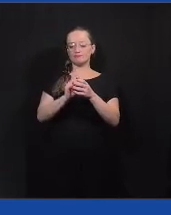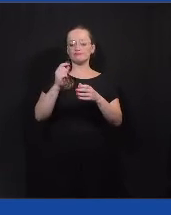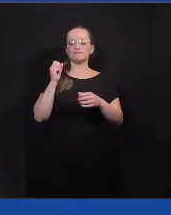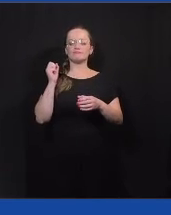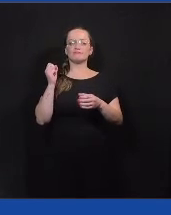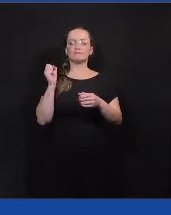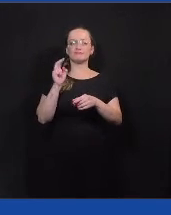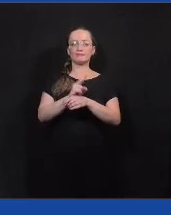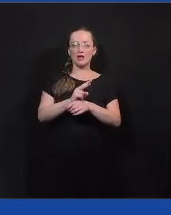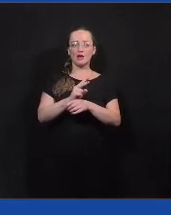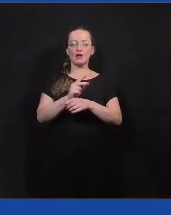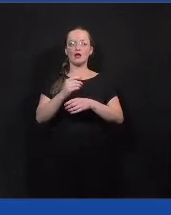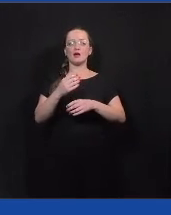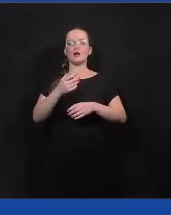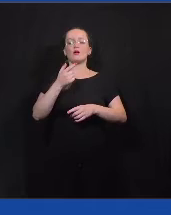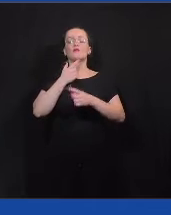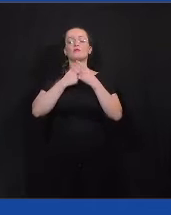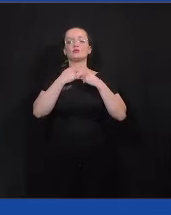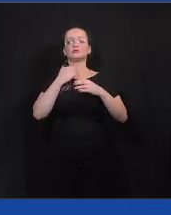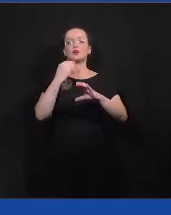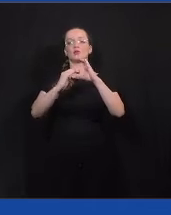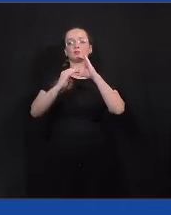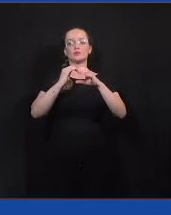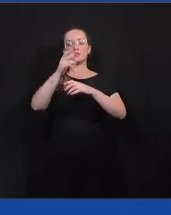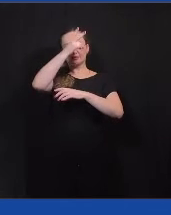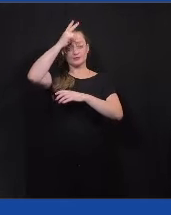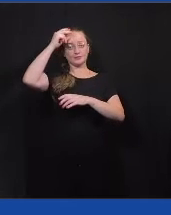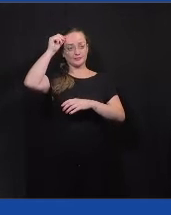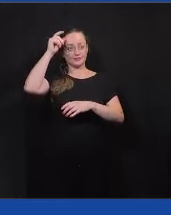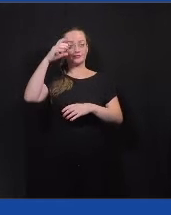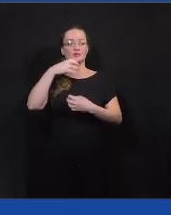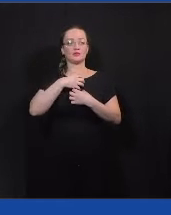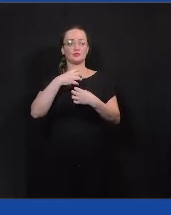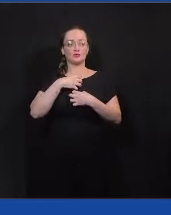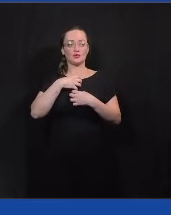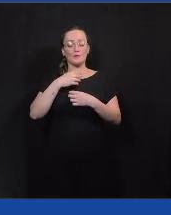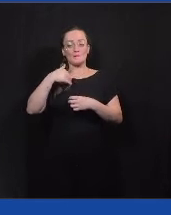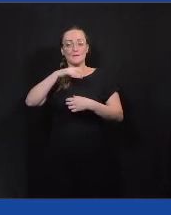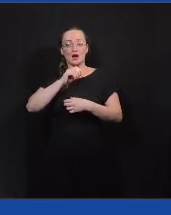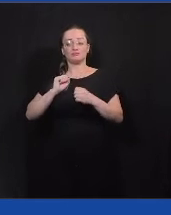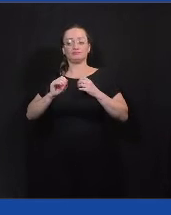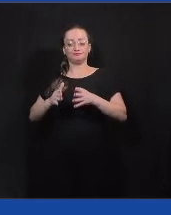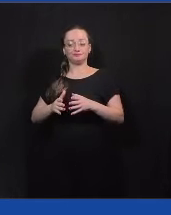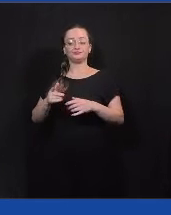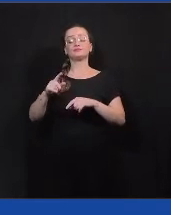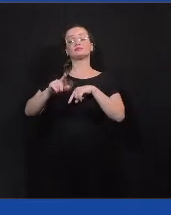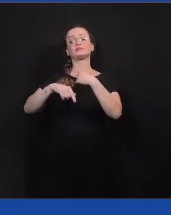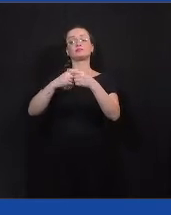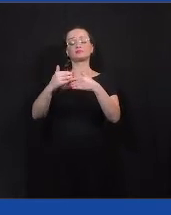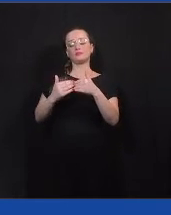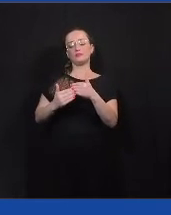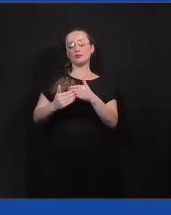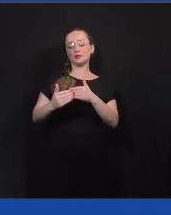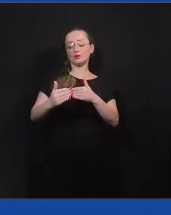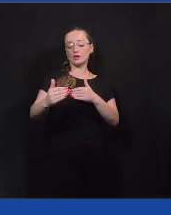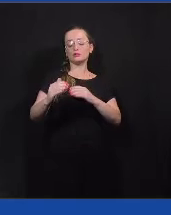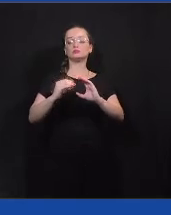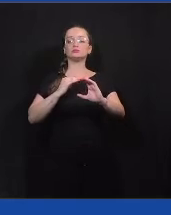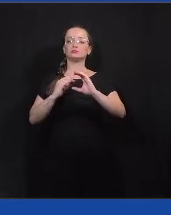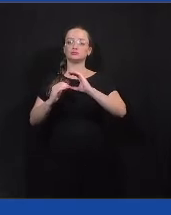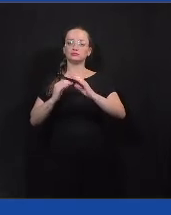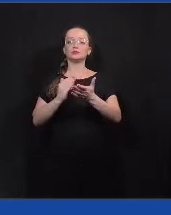prefeituras lá atrás, elas chegavam de uma maneira muito mais reativa, e elas saíam depois de anos nessa comunicação,